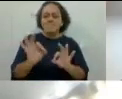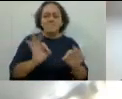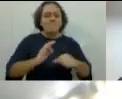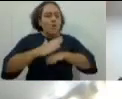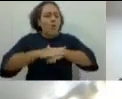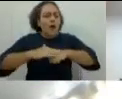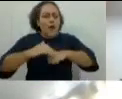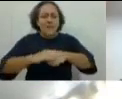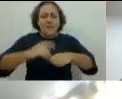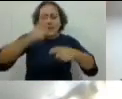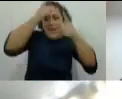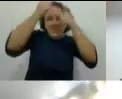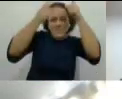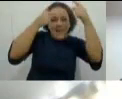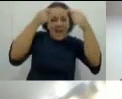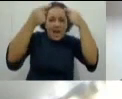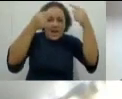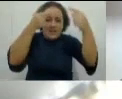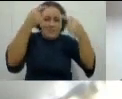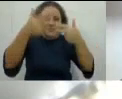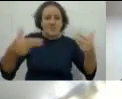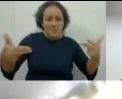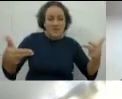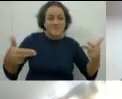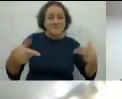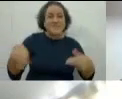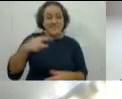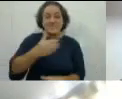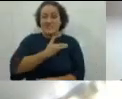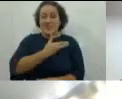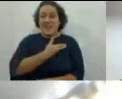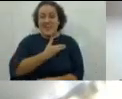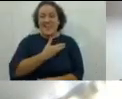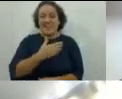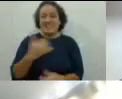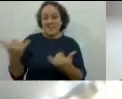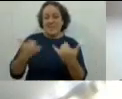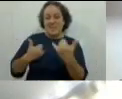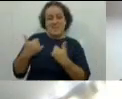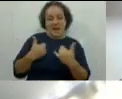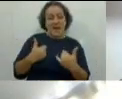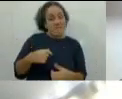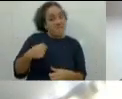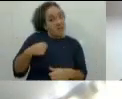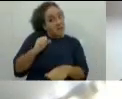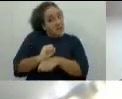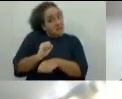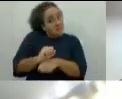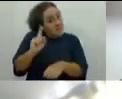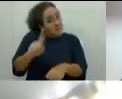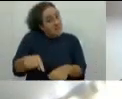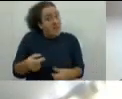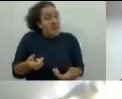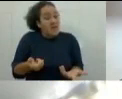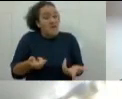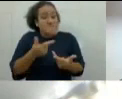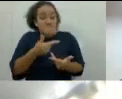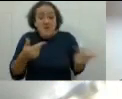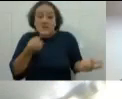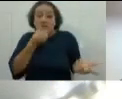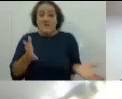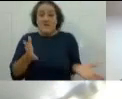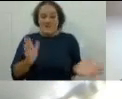preparadas com muito carinho e criatividade, né? Como dizem os colegas de vocês. Espero que isso seja um elogio.